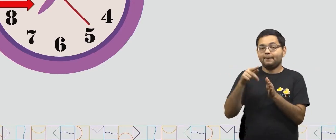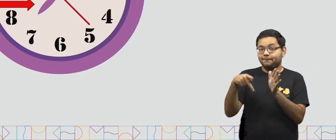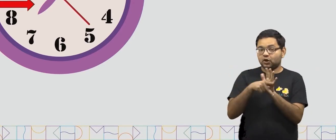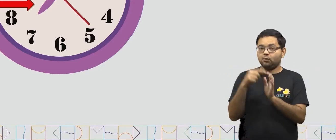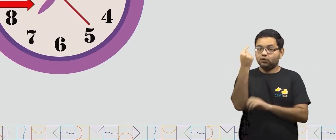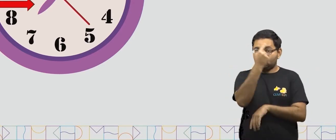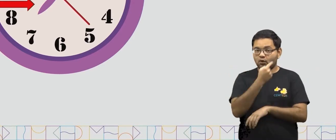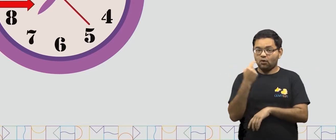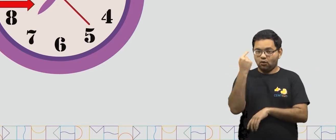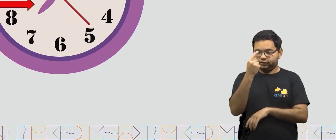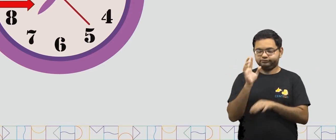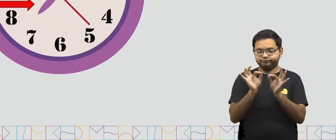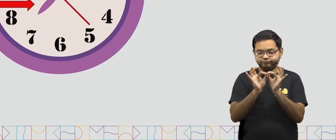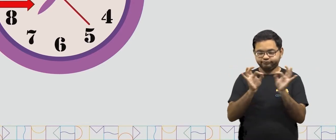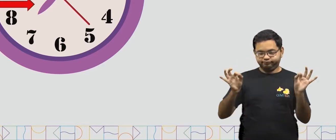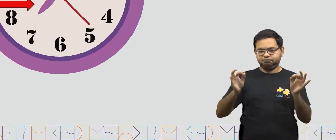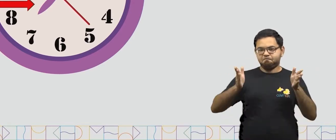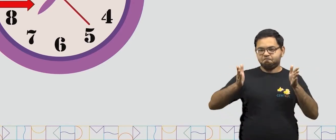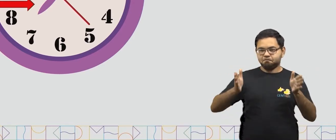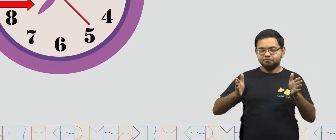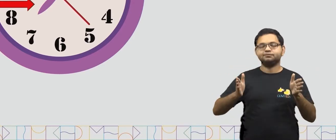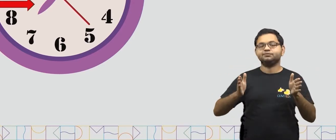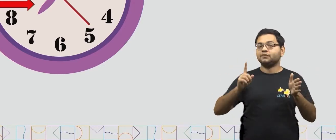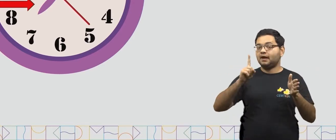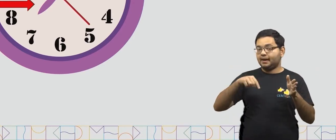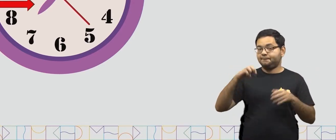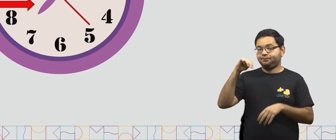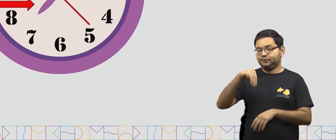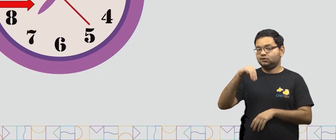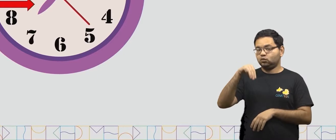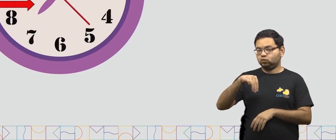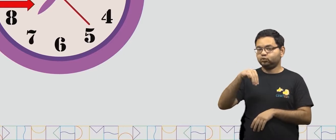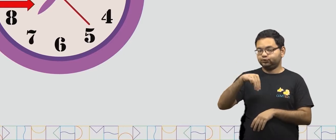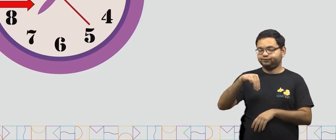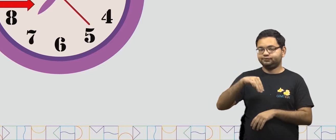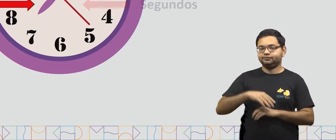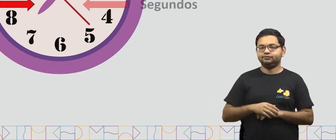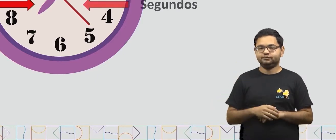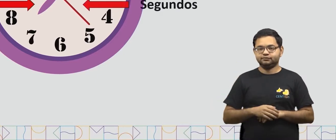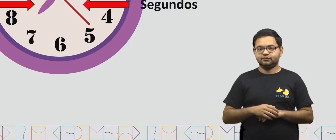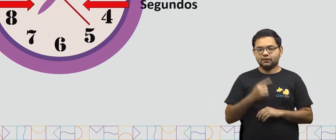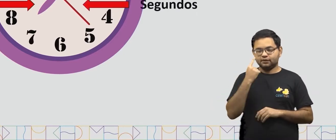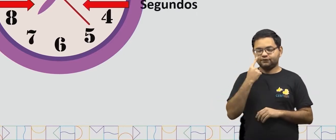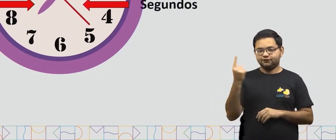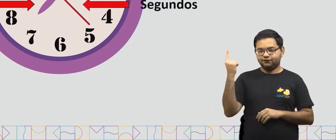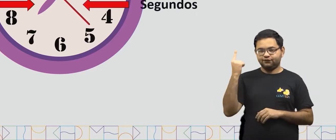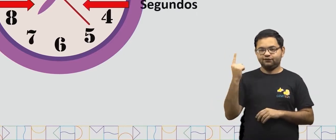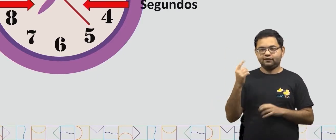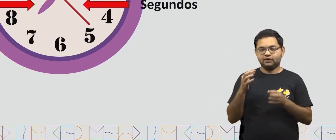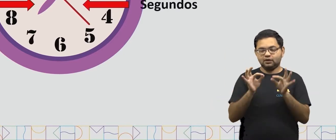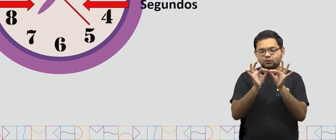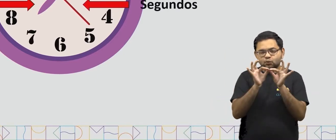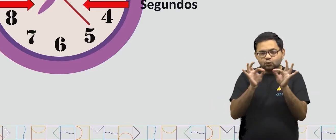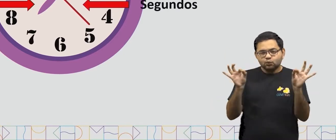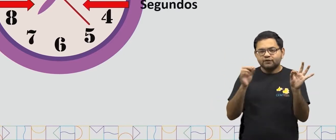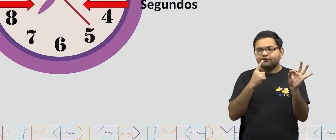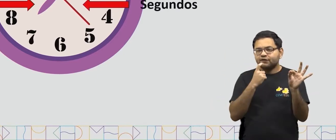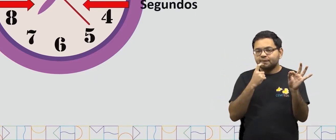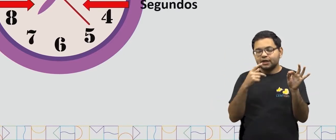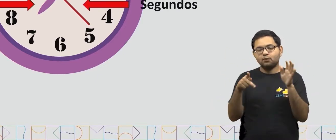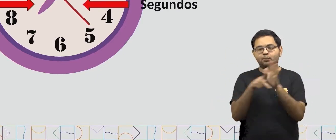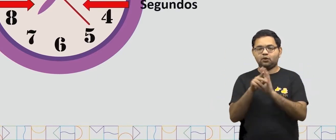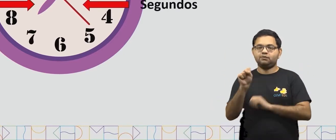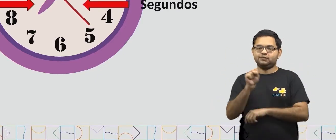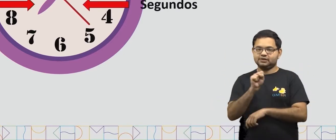ponteiro maior marca os minutos. E esse ponteiro bem fininho marca os segundos.